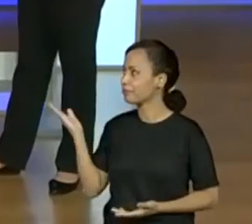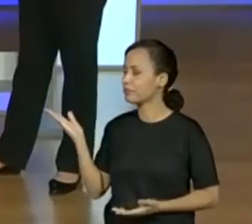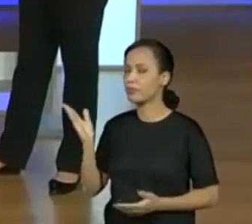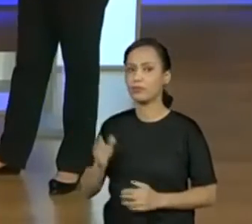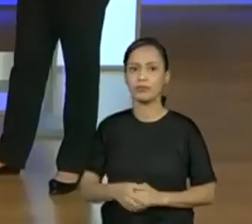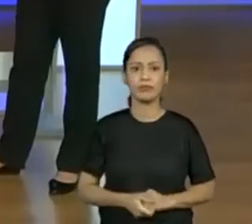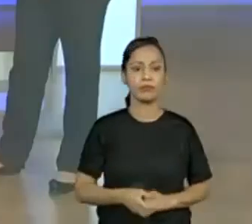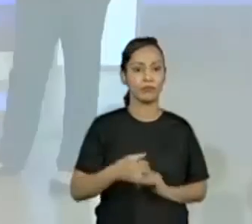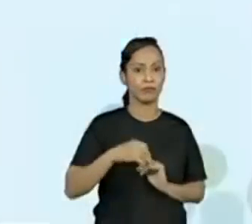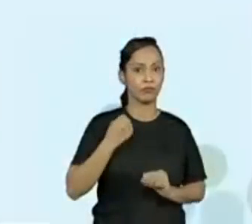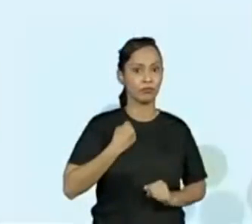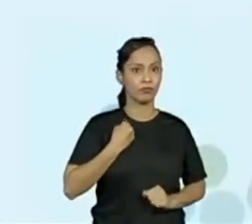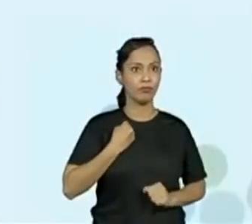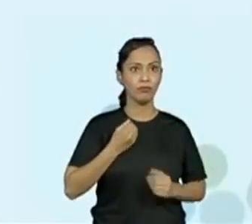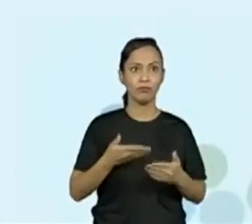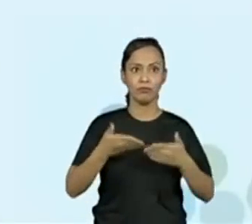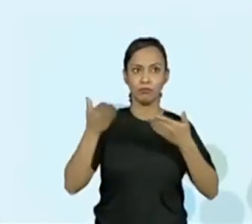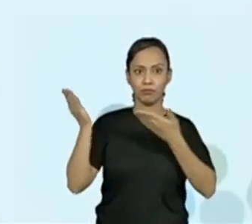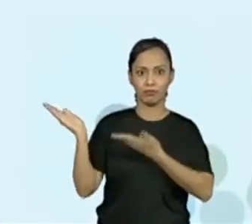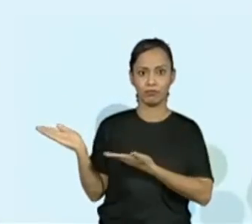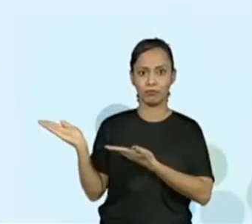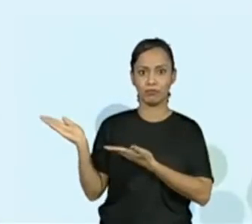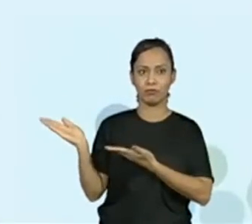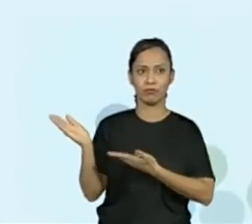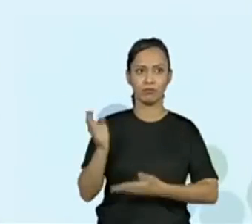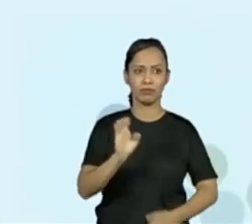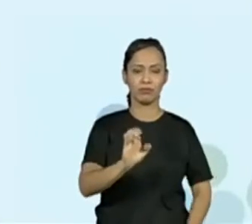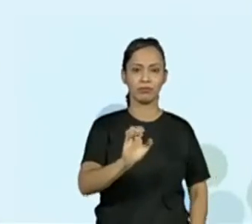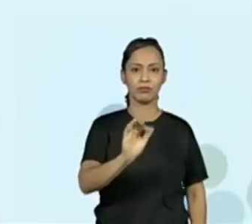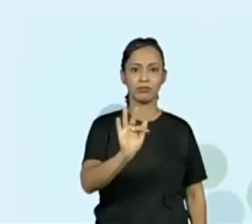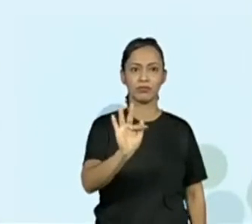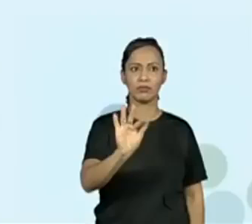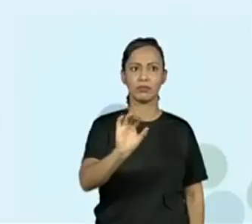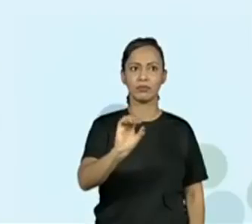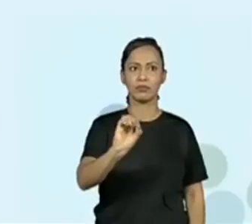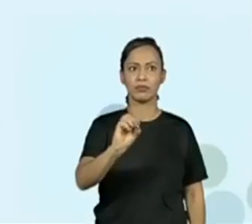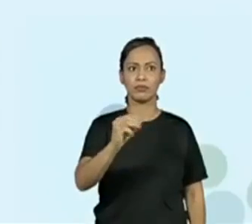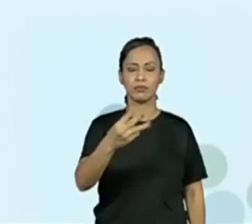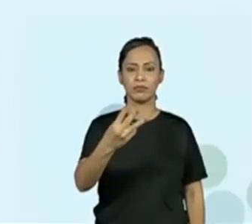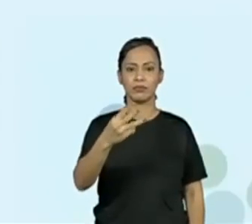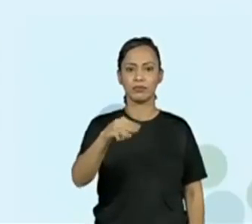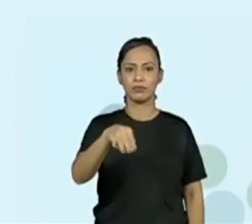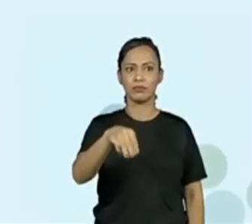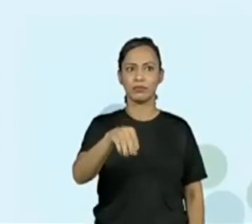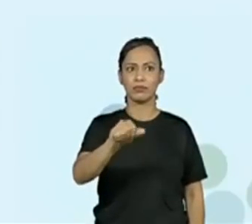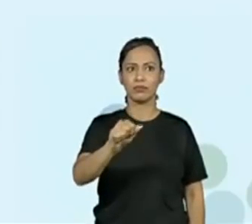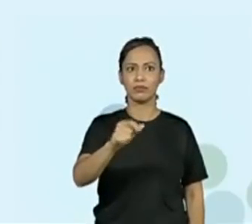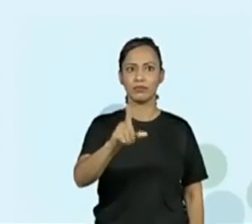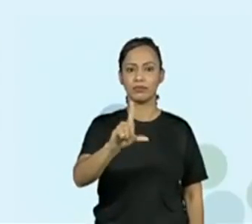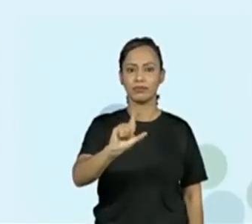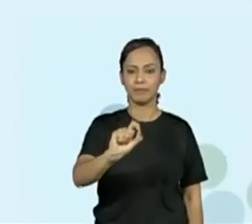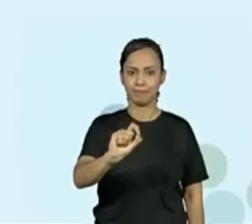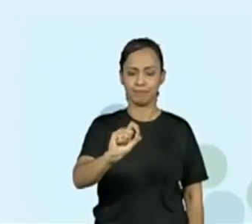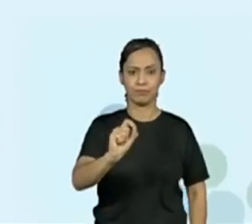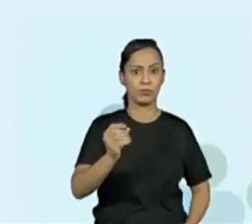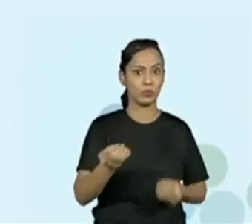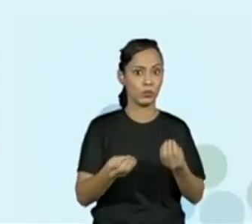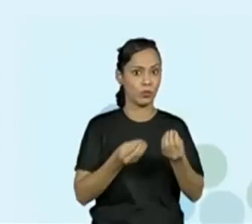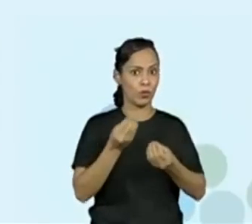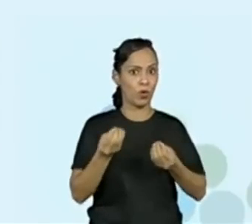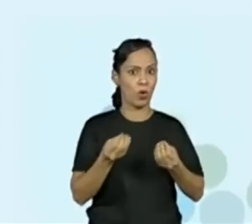sobre a qual se baseia essa aula, é EF03MA10, identificar